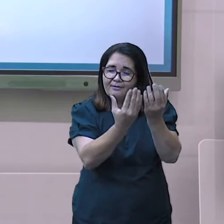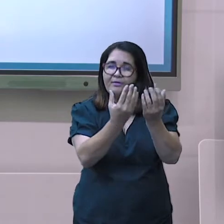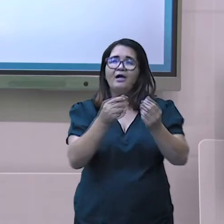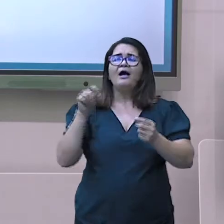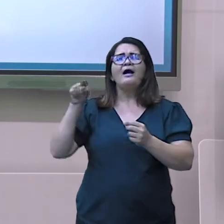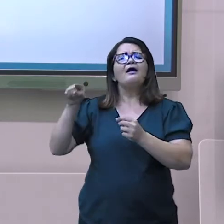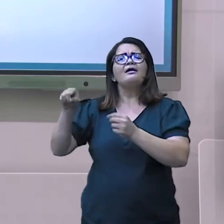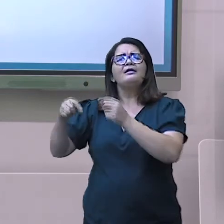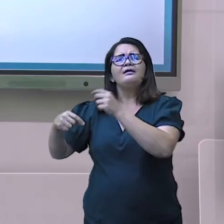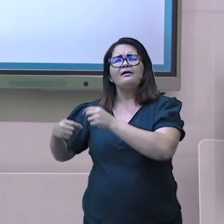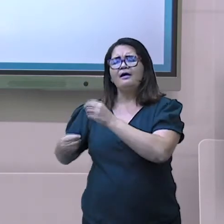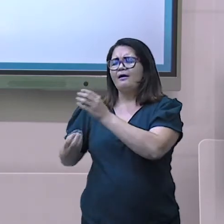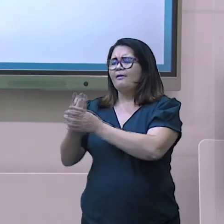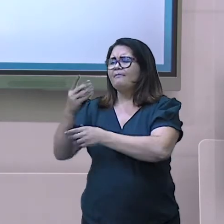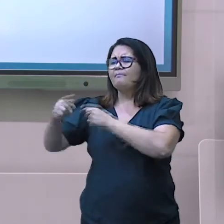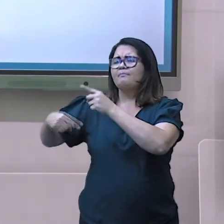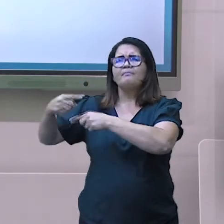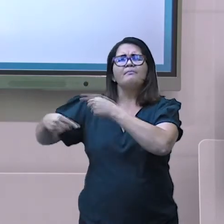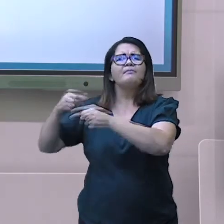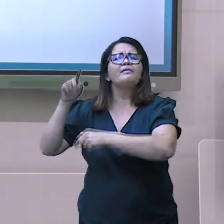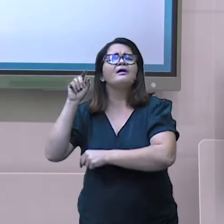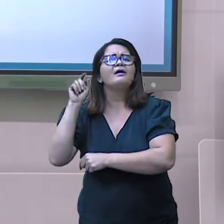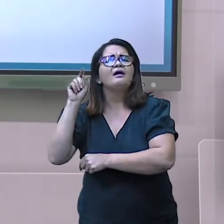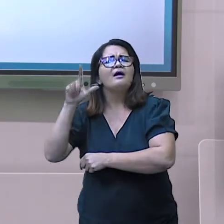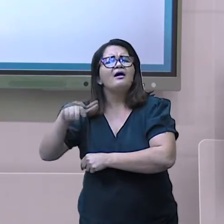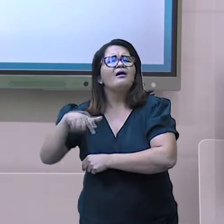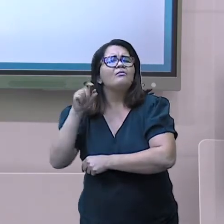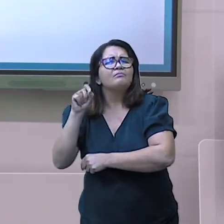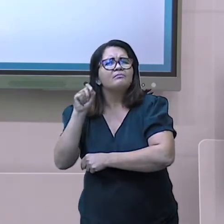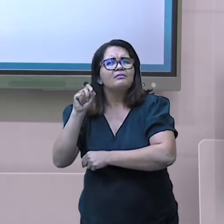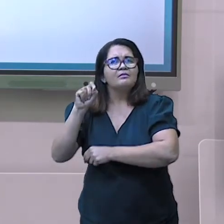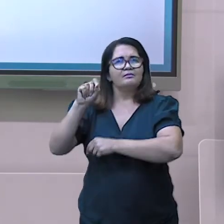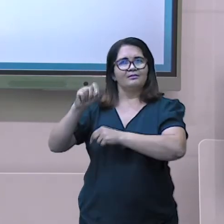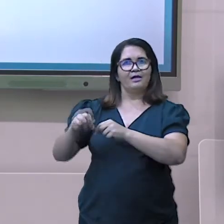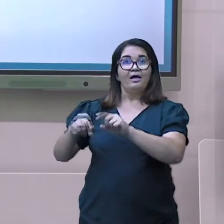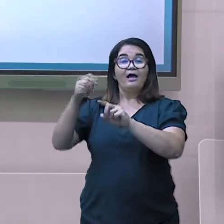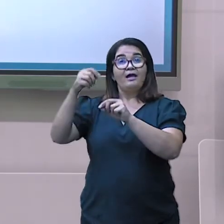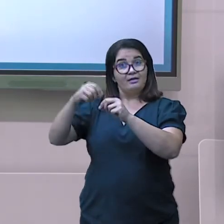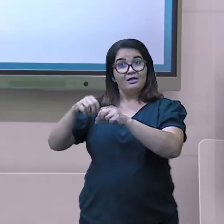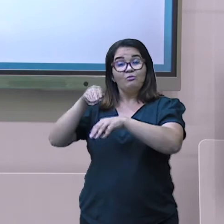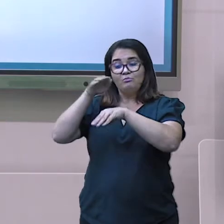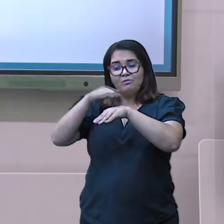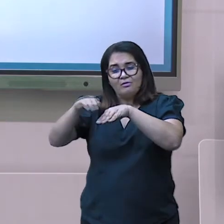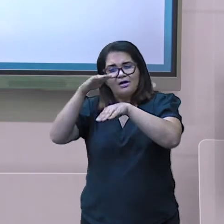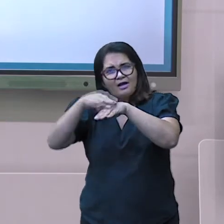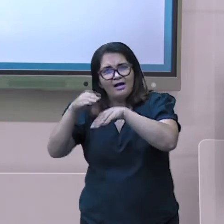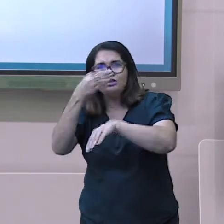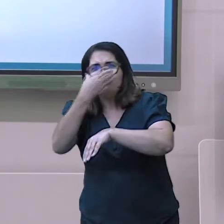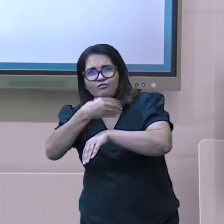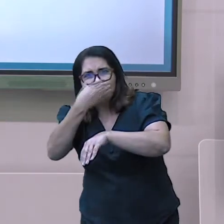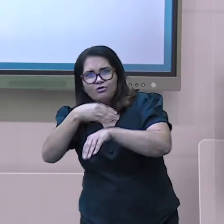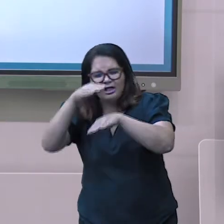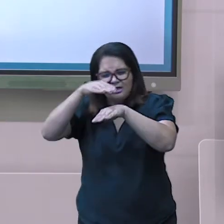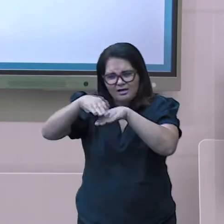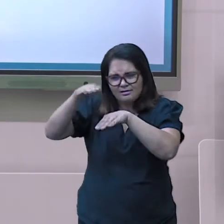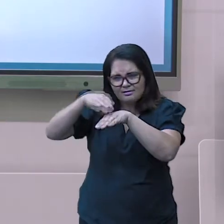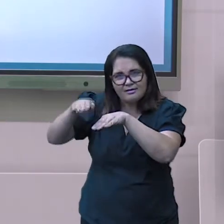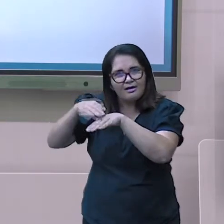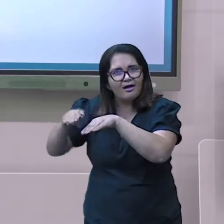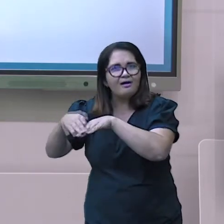tá sendo queimada. Quando ela é queimada, né, gera ali o fogo e aí aquece essa